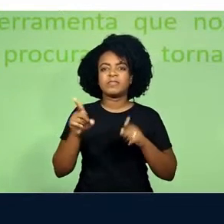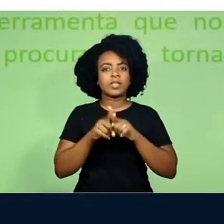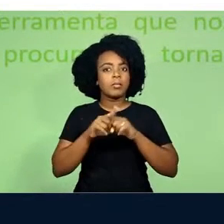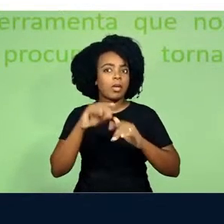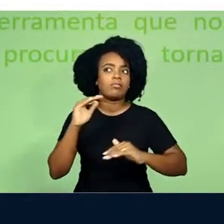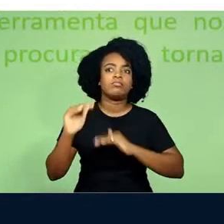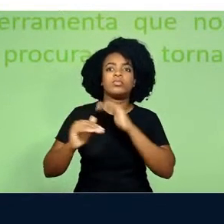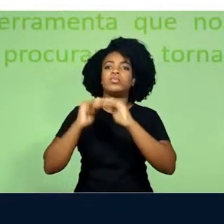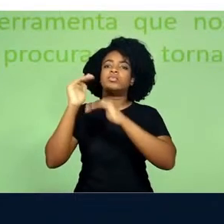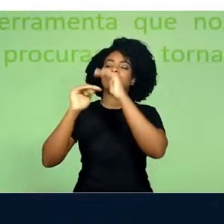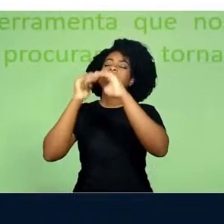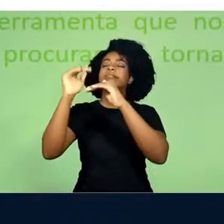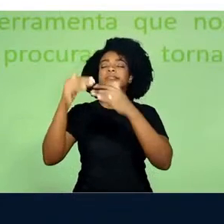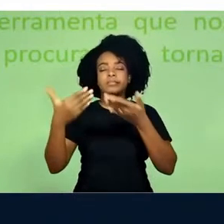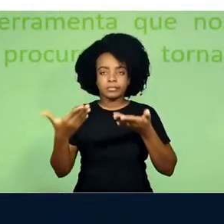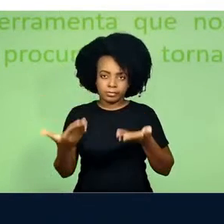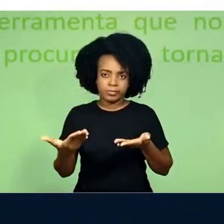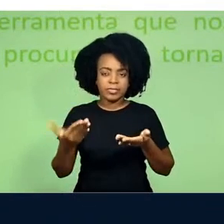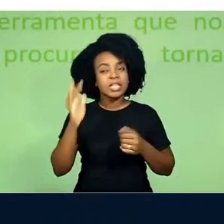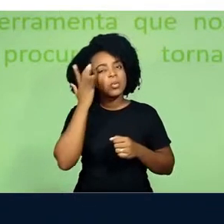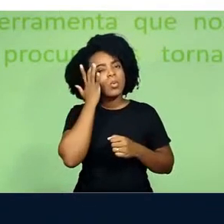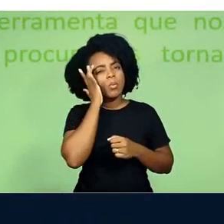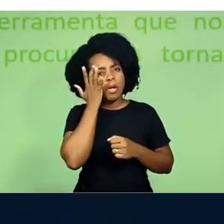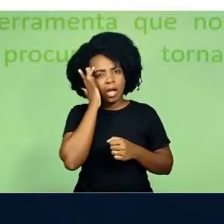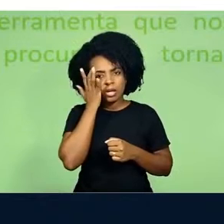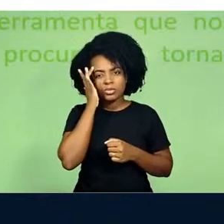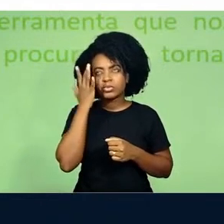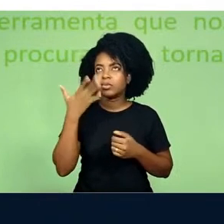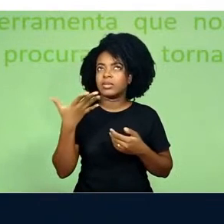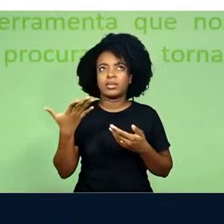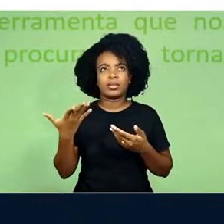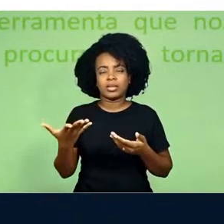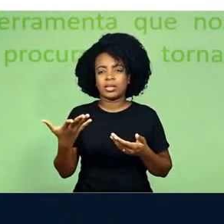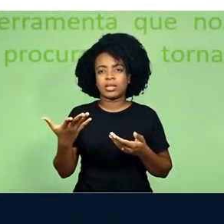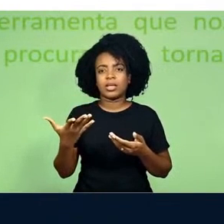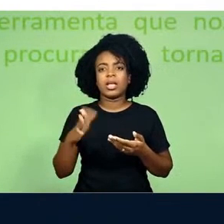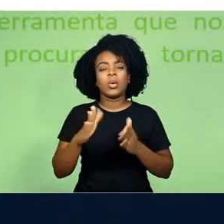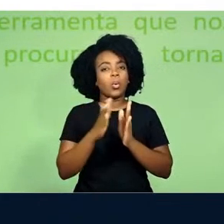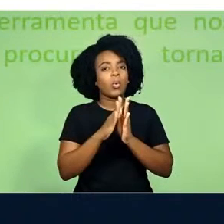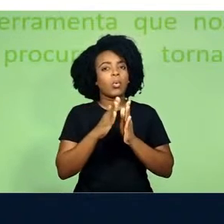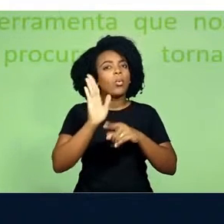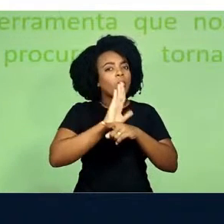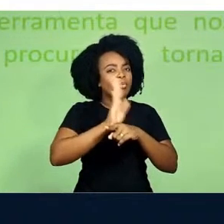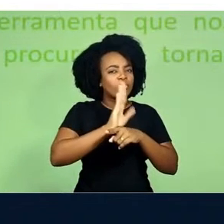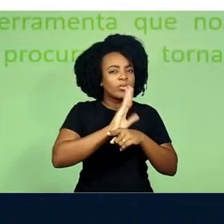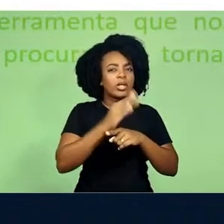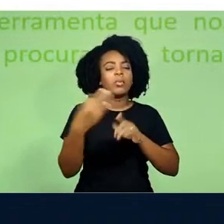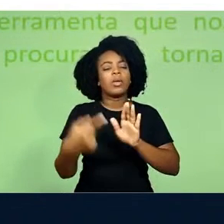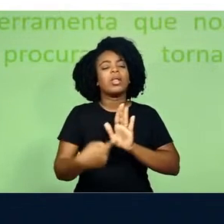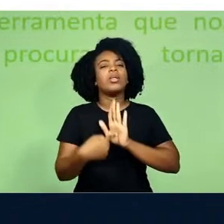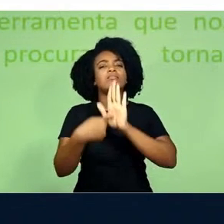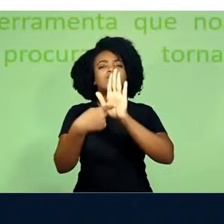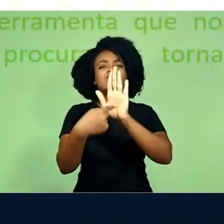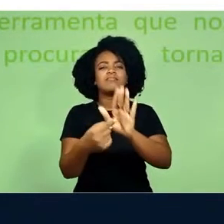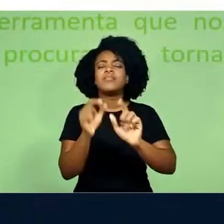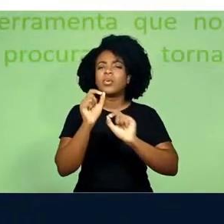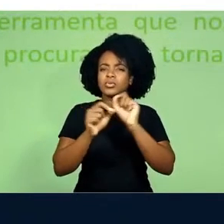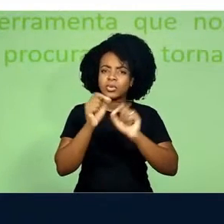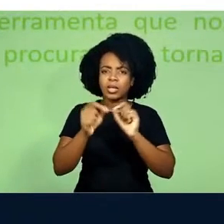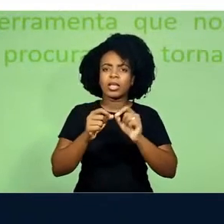Então, eu acho que o que Kubrick está colocando e